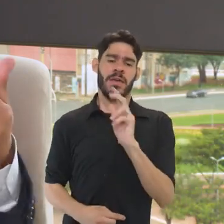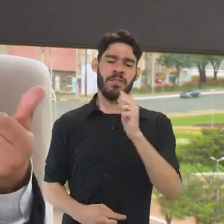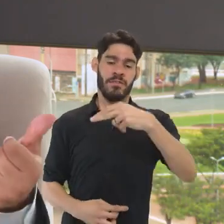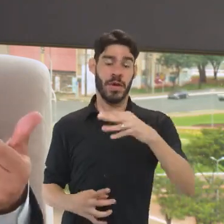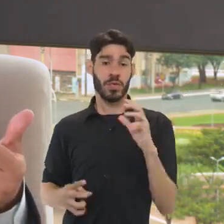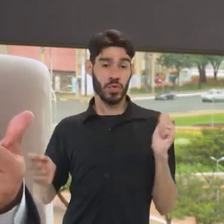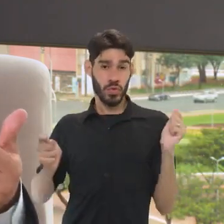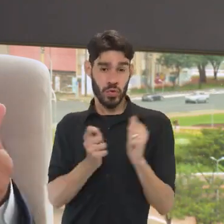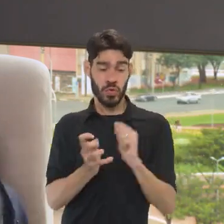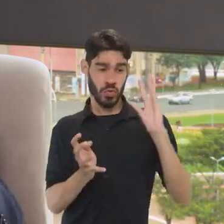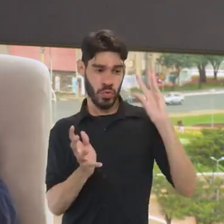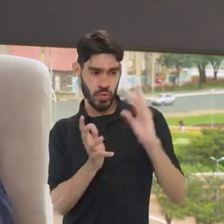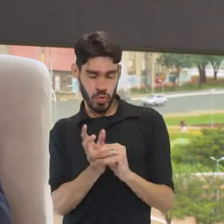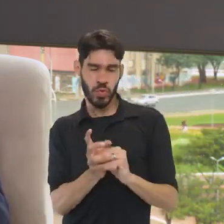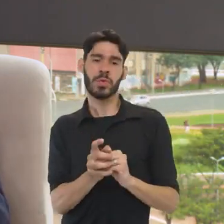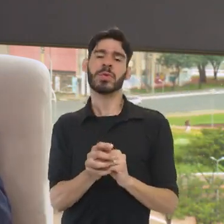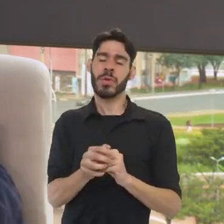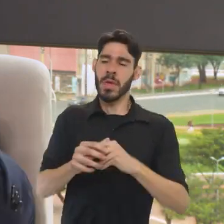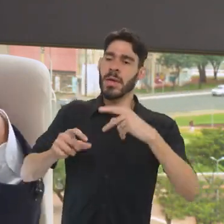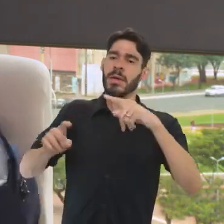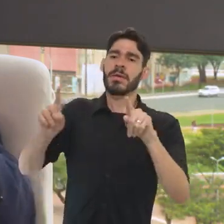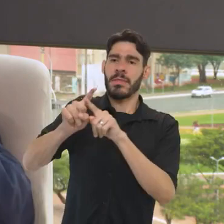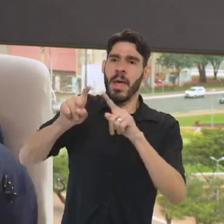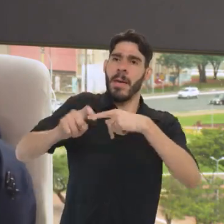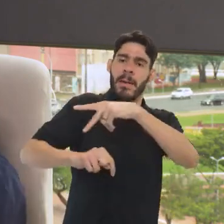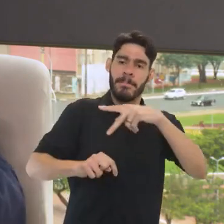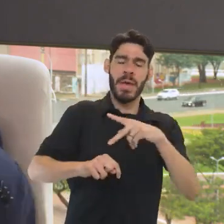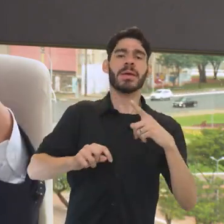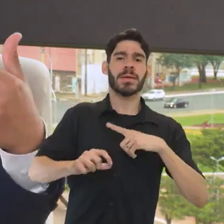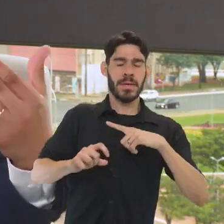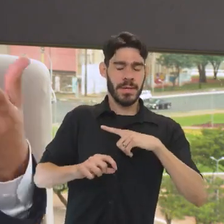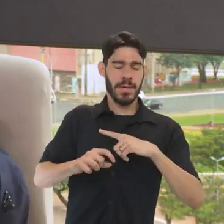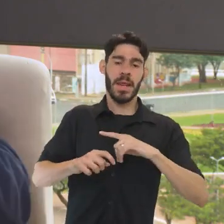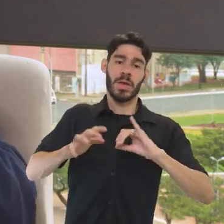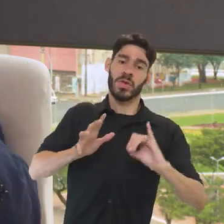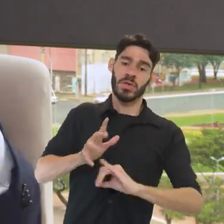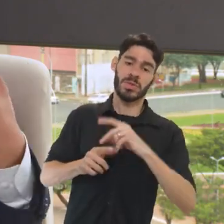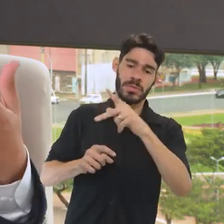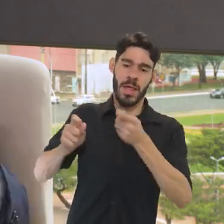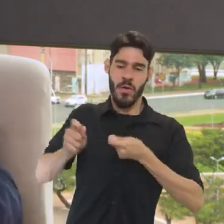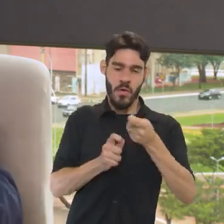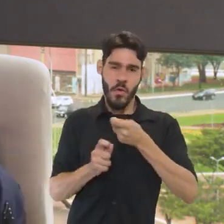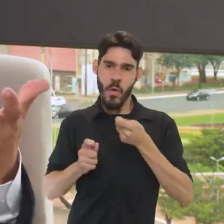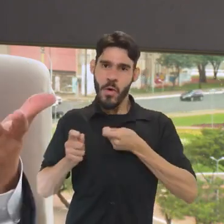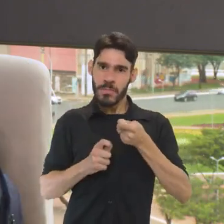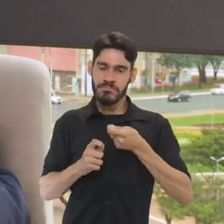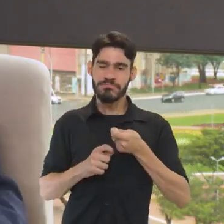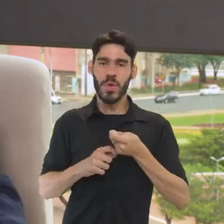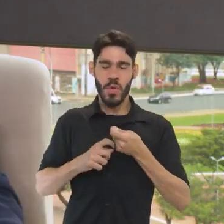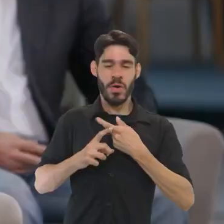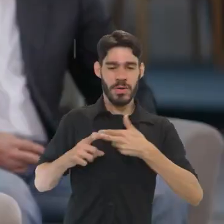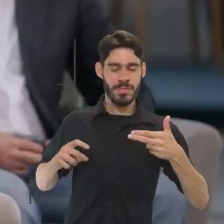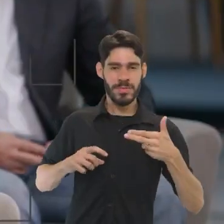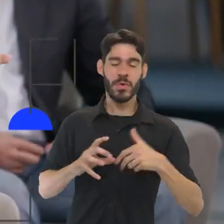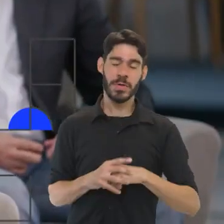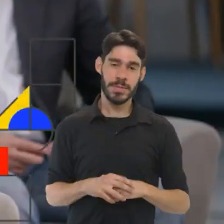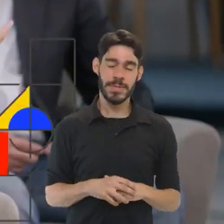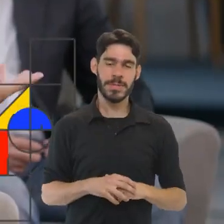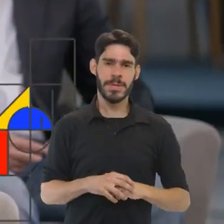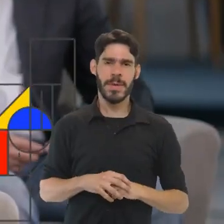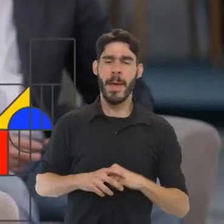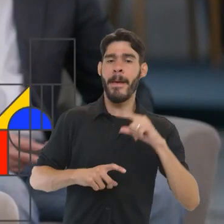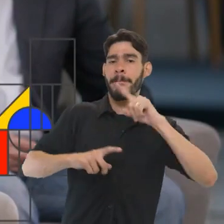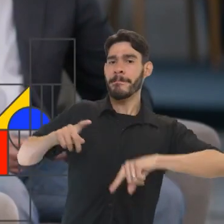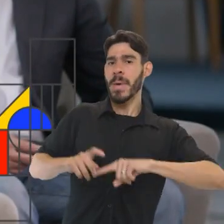IFAM com a Receita Federal, assim também os outros países têm com seus órgãos aduaneiros, ou seja, que fazem esse controle de entrada e saída de coisas,